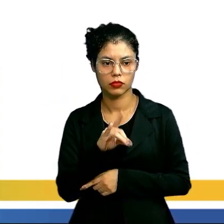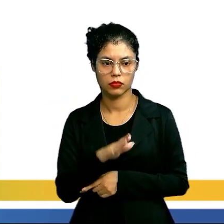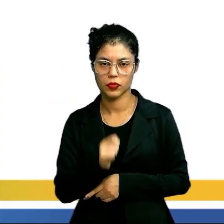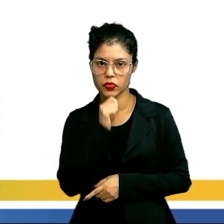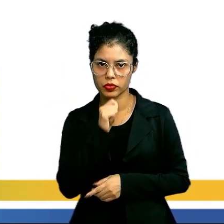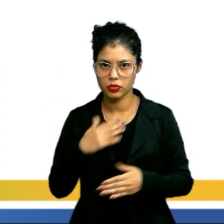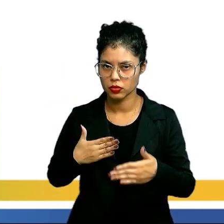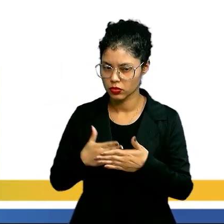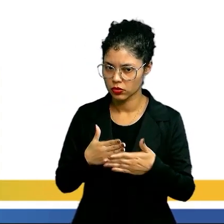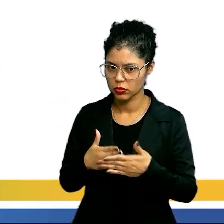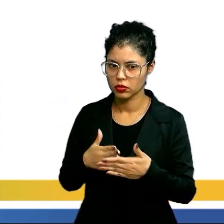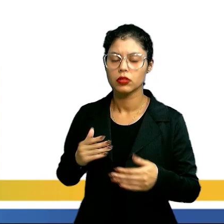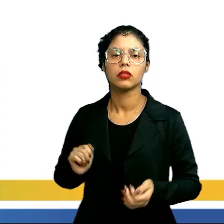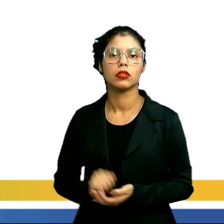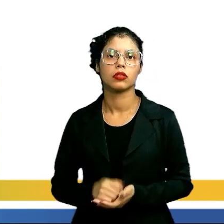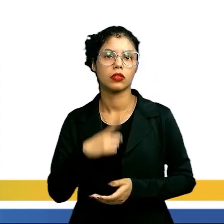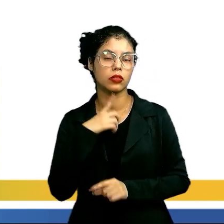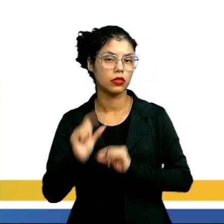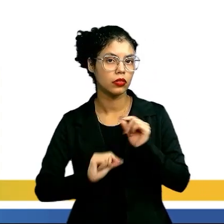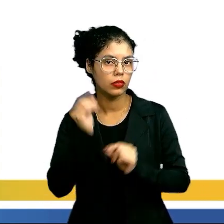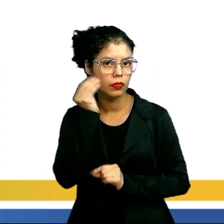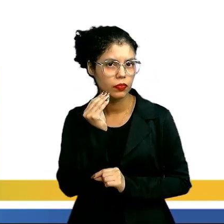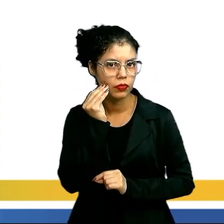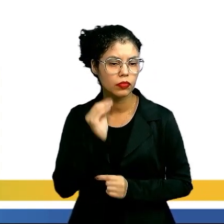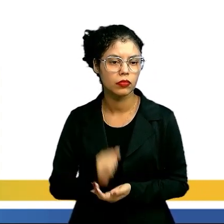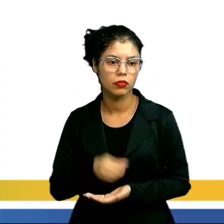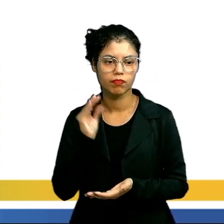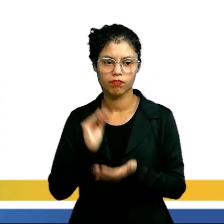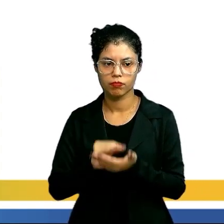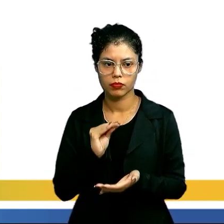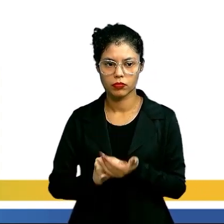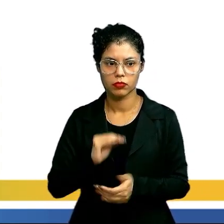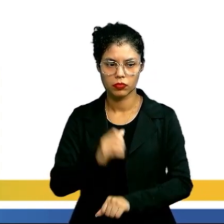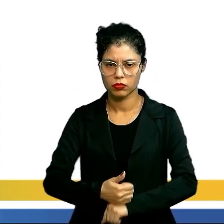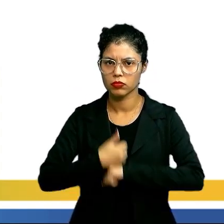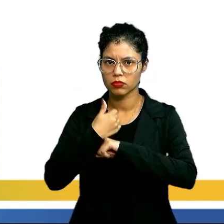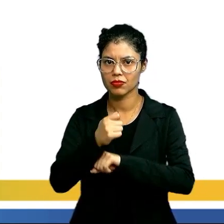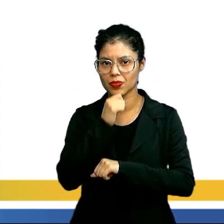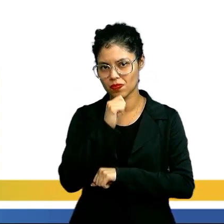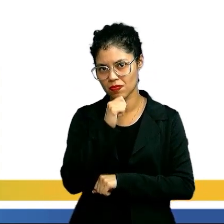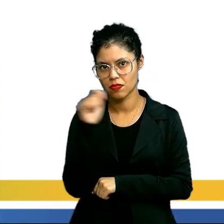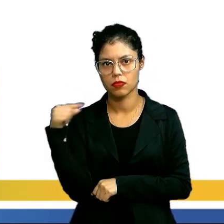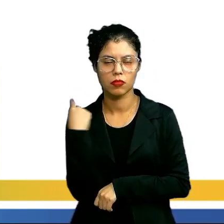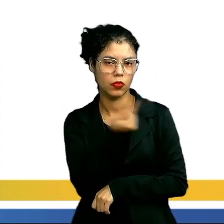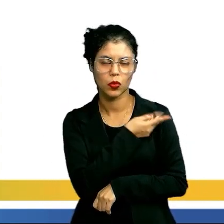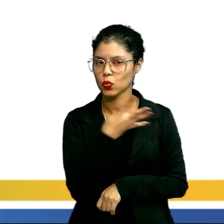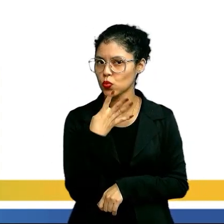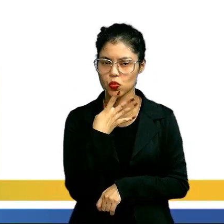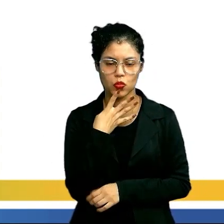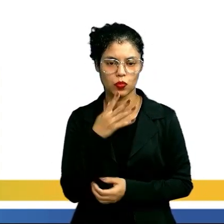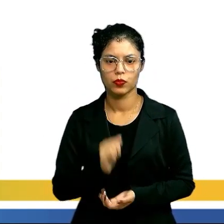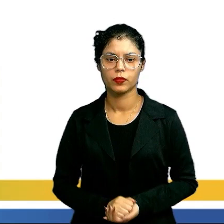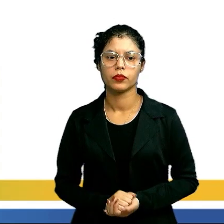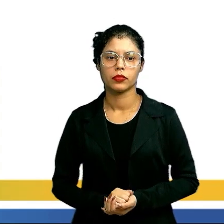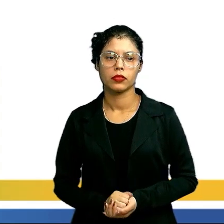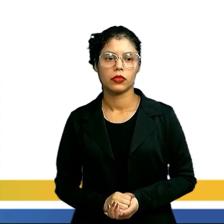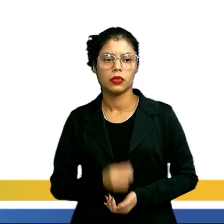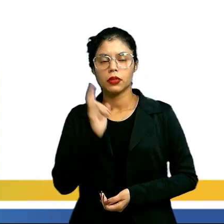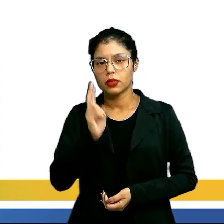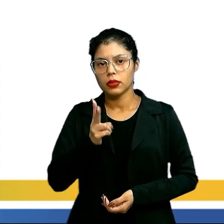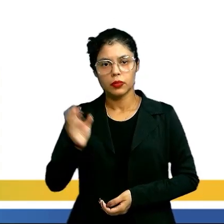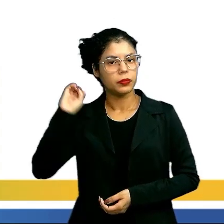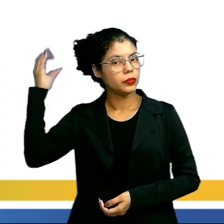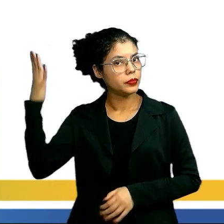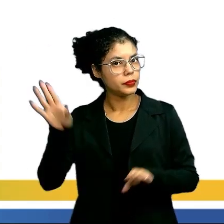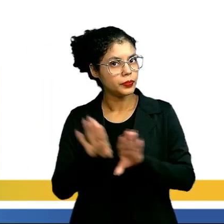nossas limitações, a gente tenta desqualificar aquilo que a gente não conhece. É claro que nem sempre isso